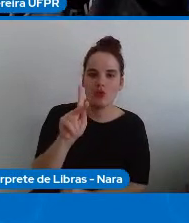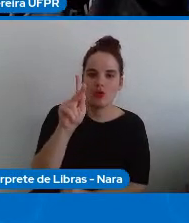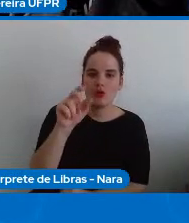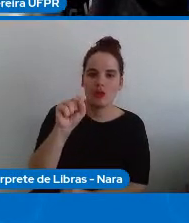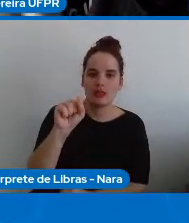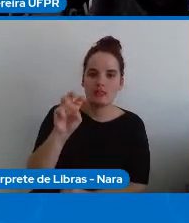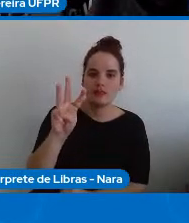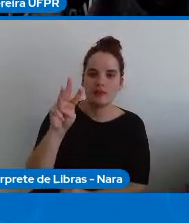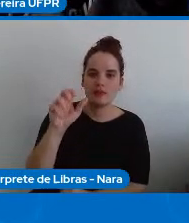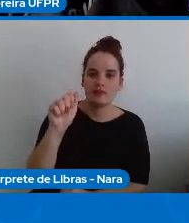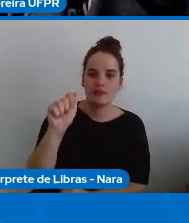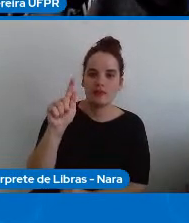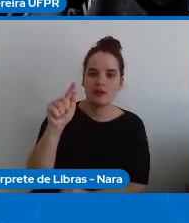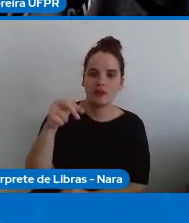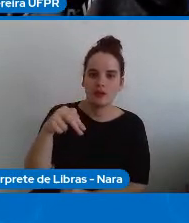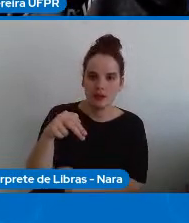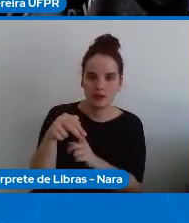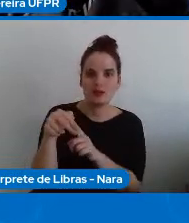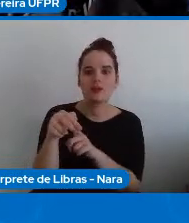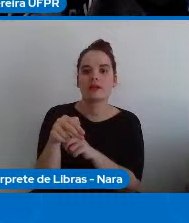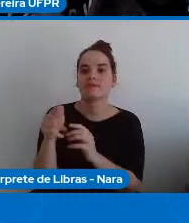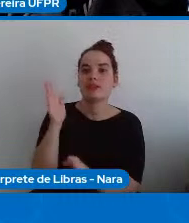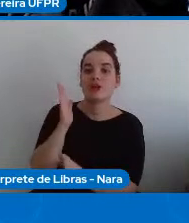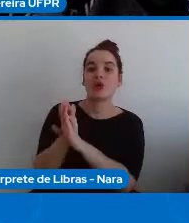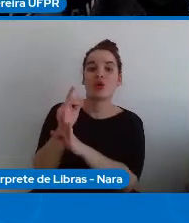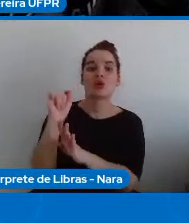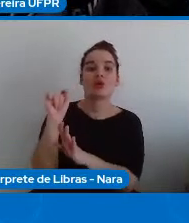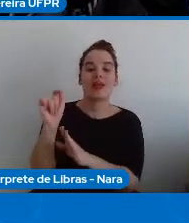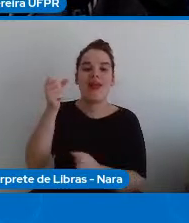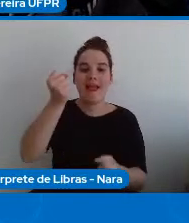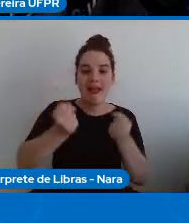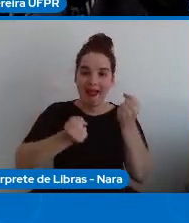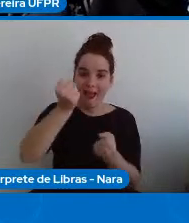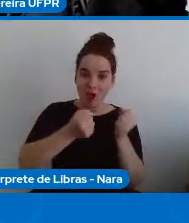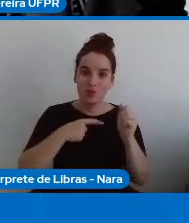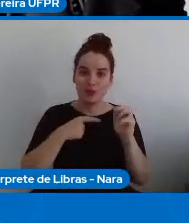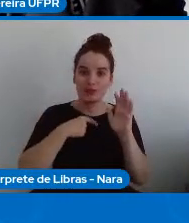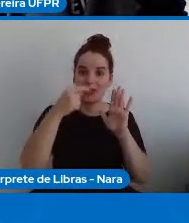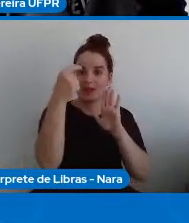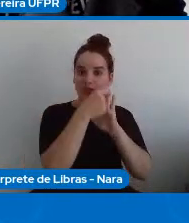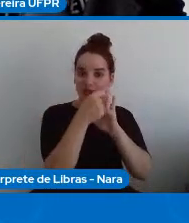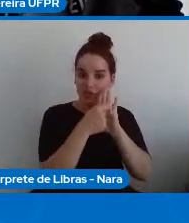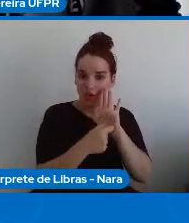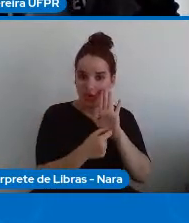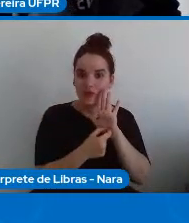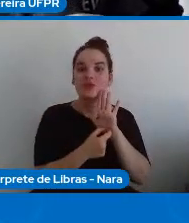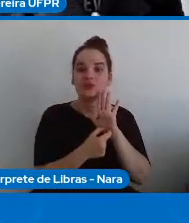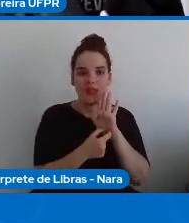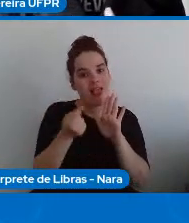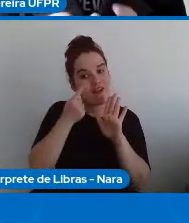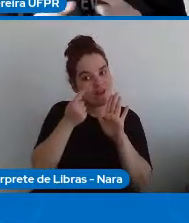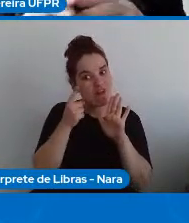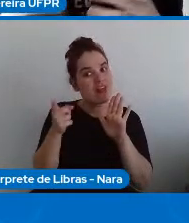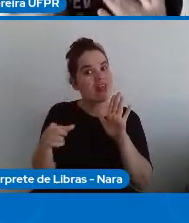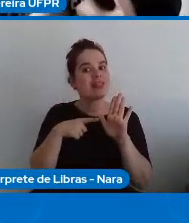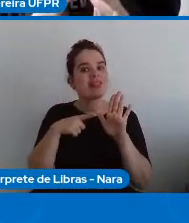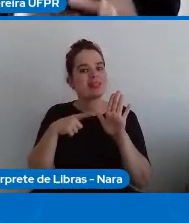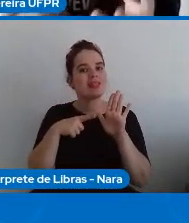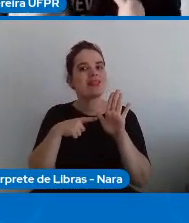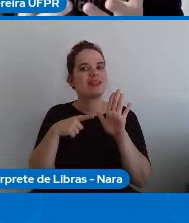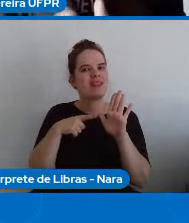testes para fraudar as taxas de emissão de poluentes. Então, foi criado